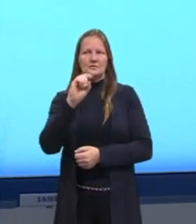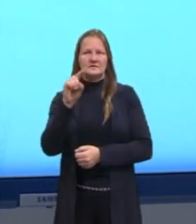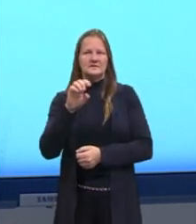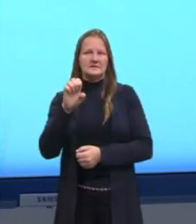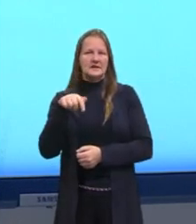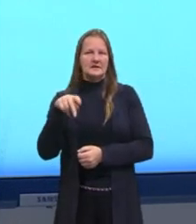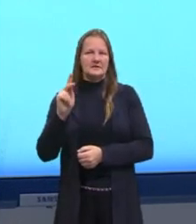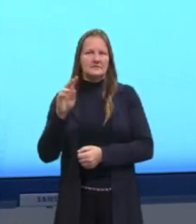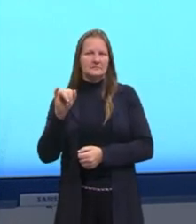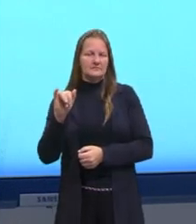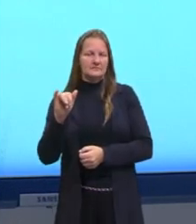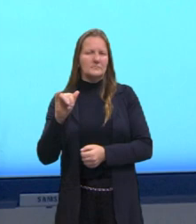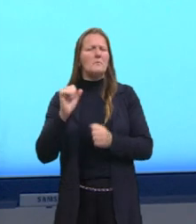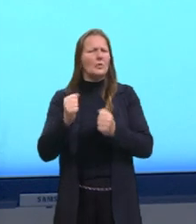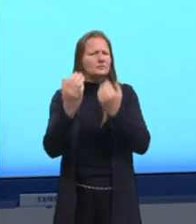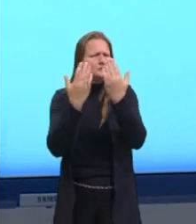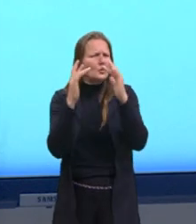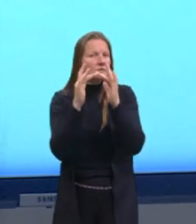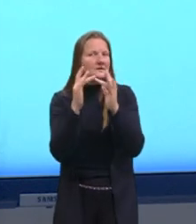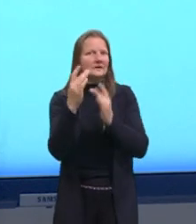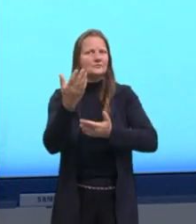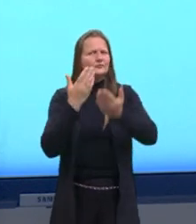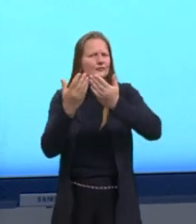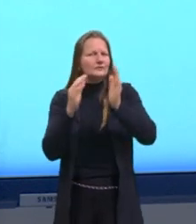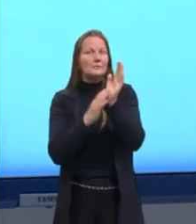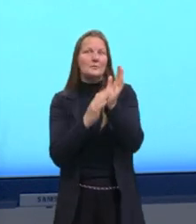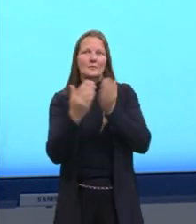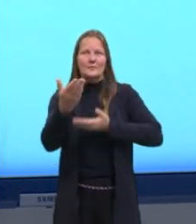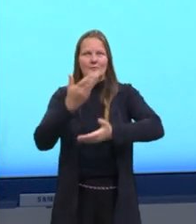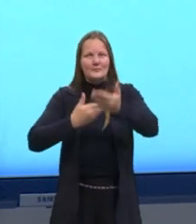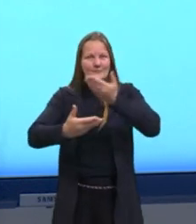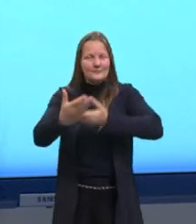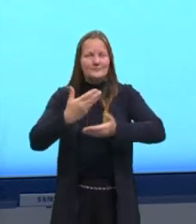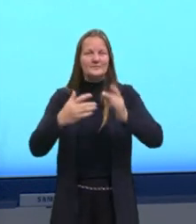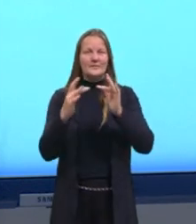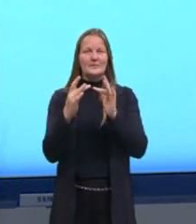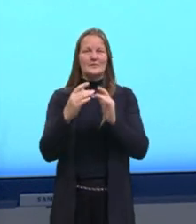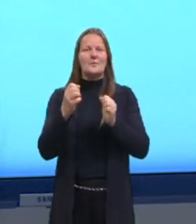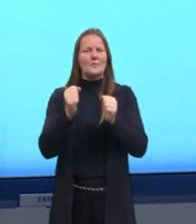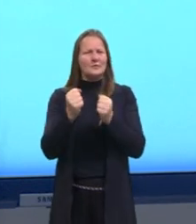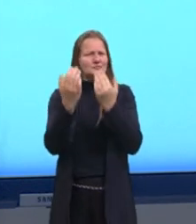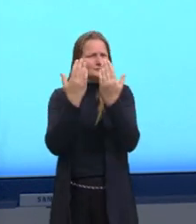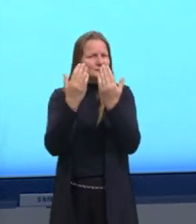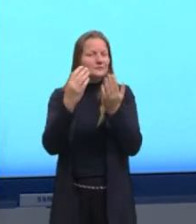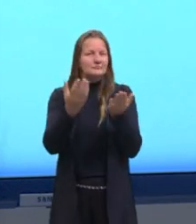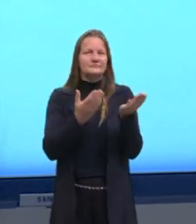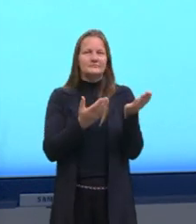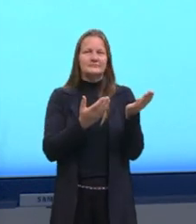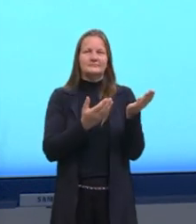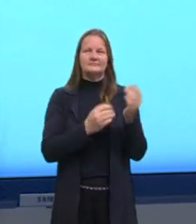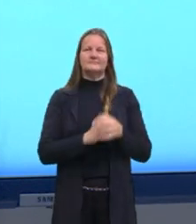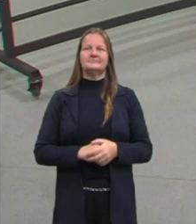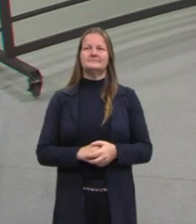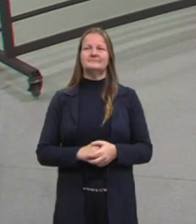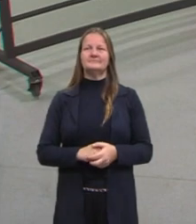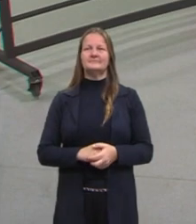entrar em contato, tirar dúvidas, dar sugestão e acrescentar aqui nas nossas aulas.